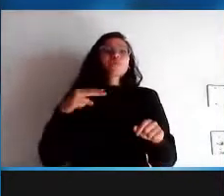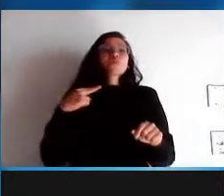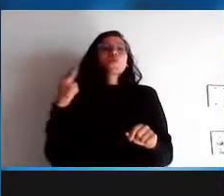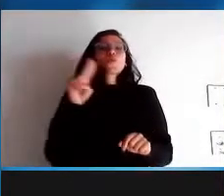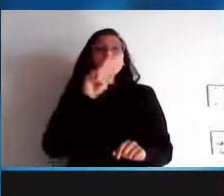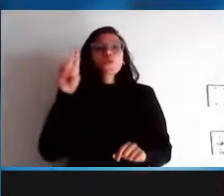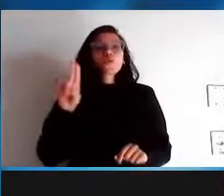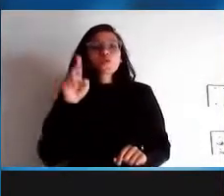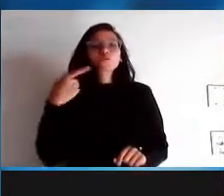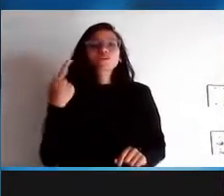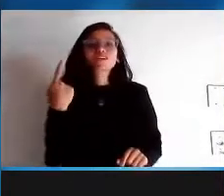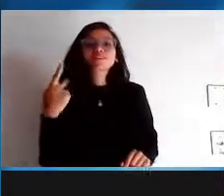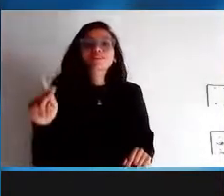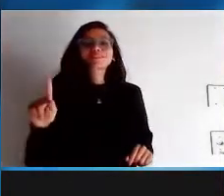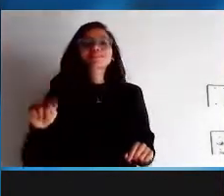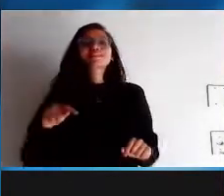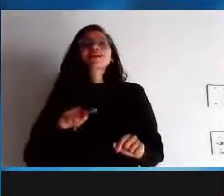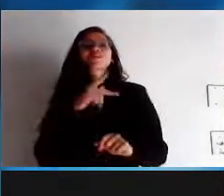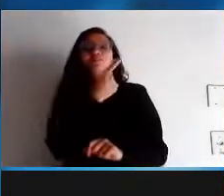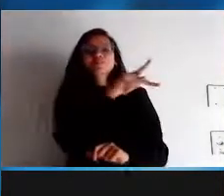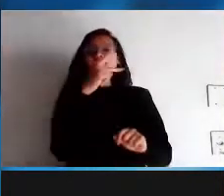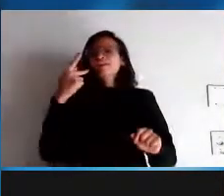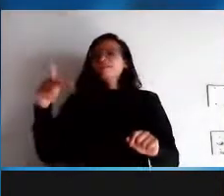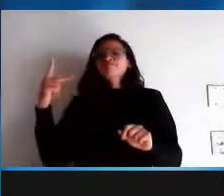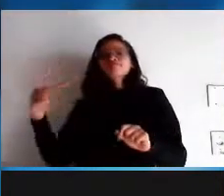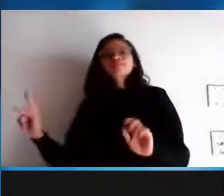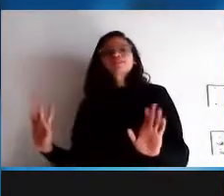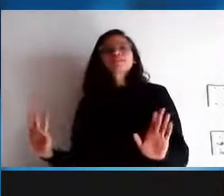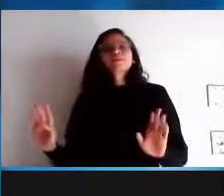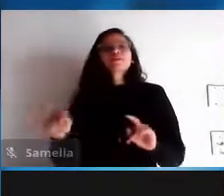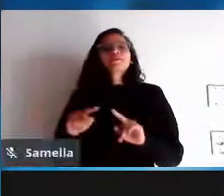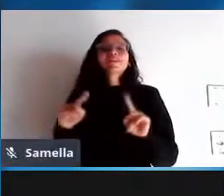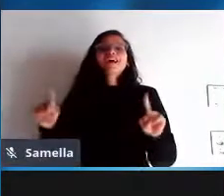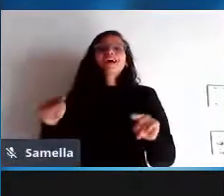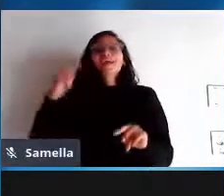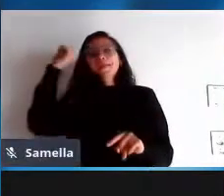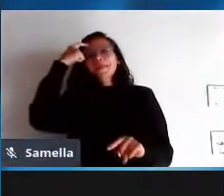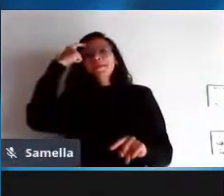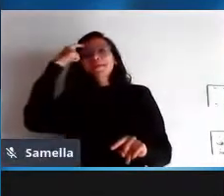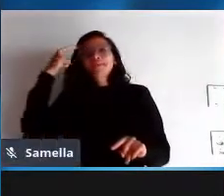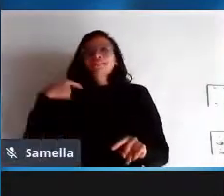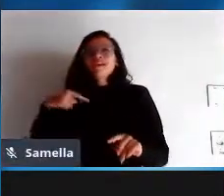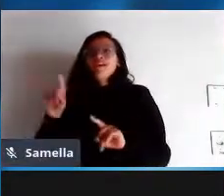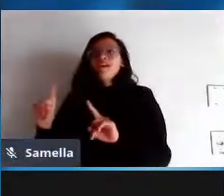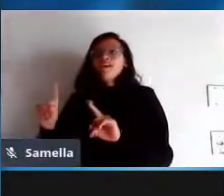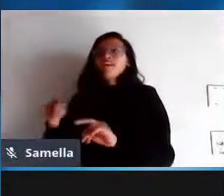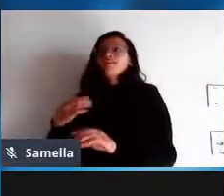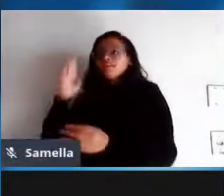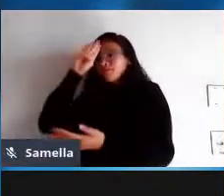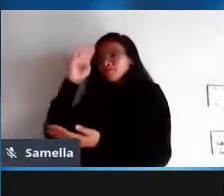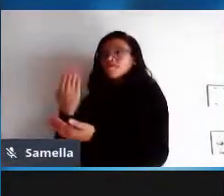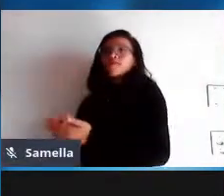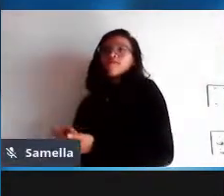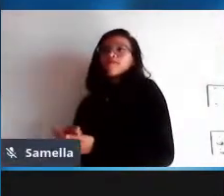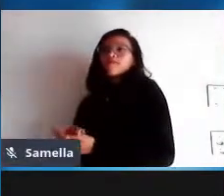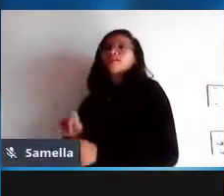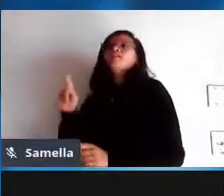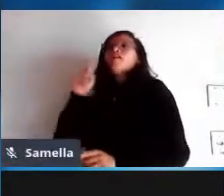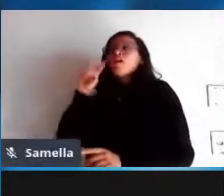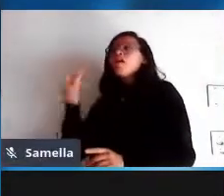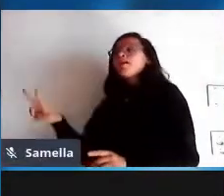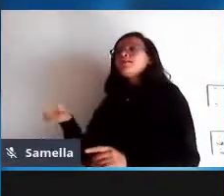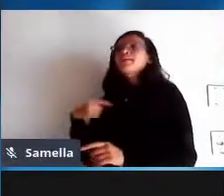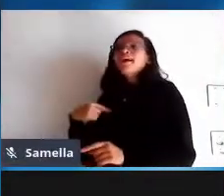como uma forma de chegar a quem é contrário às suas políticas as pessoas ameaçadas até